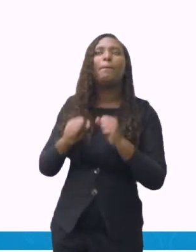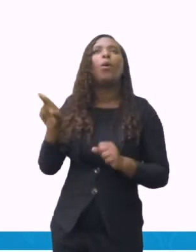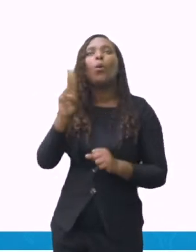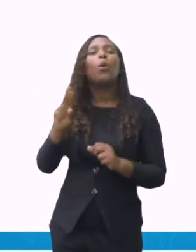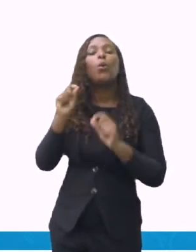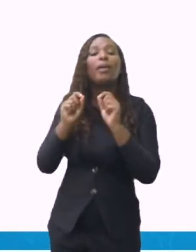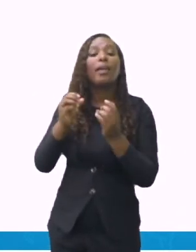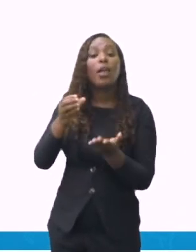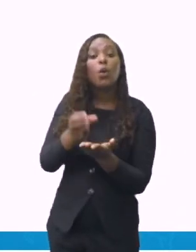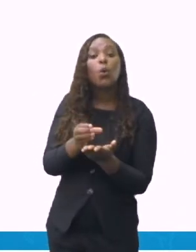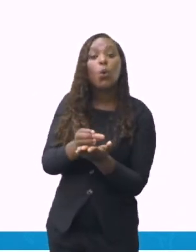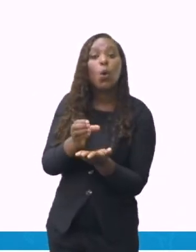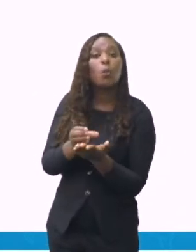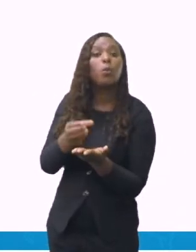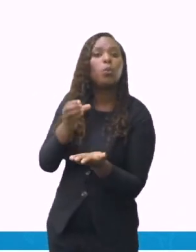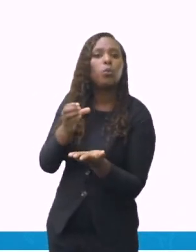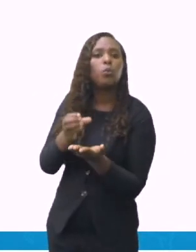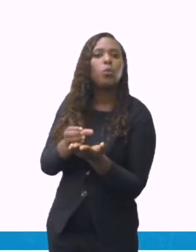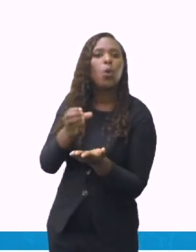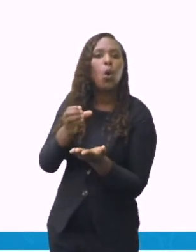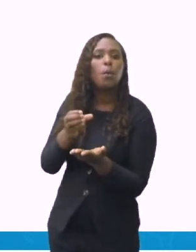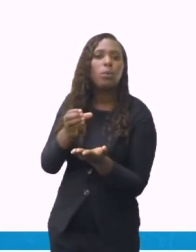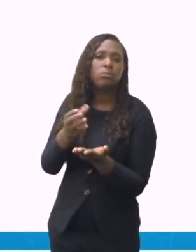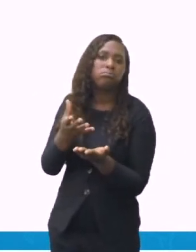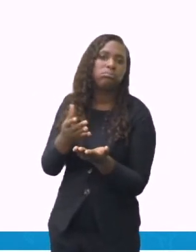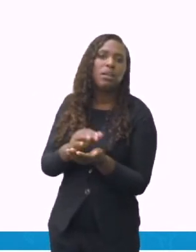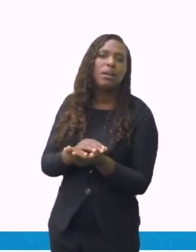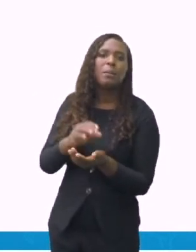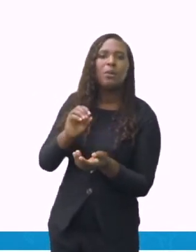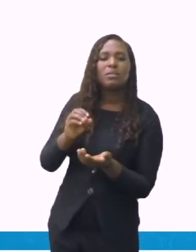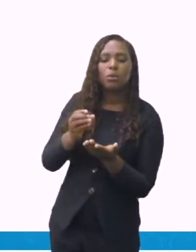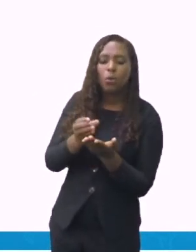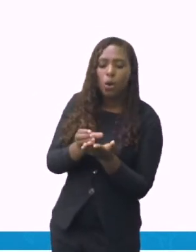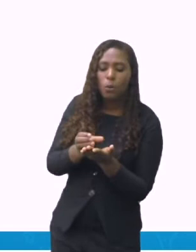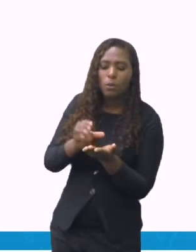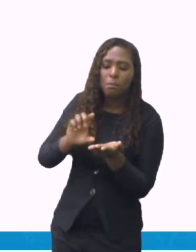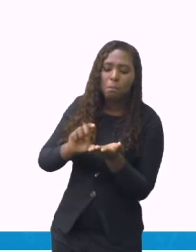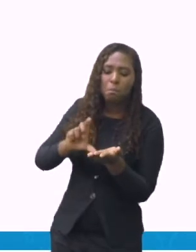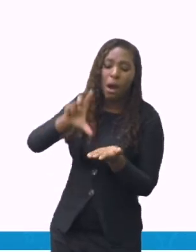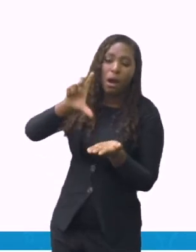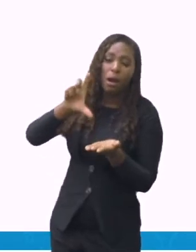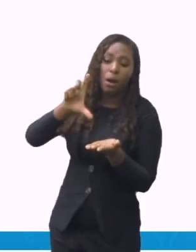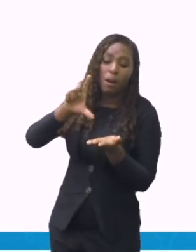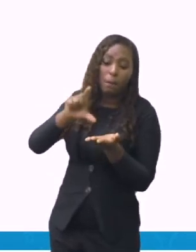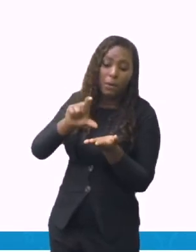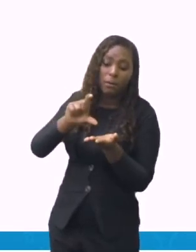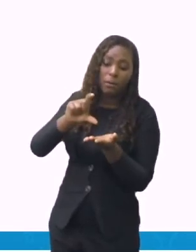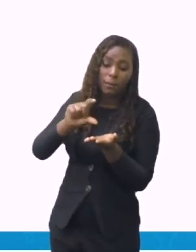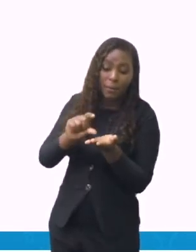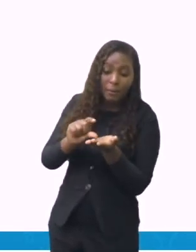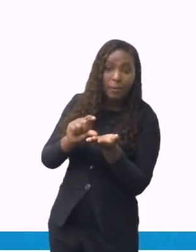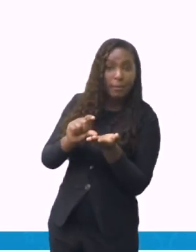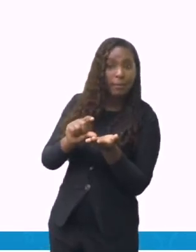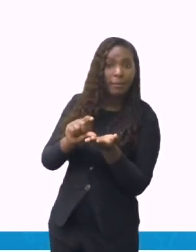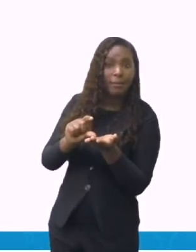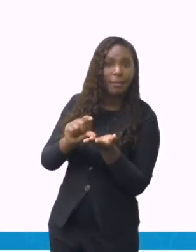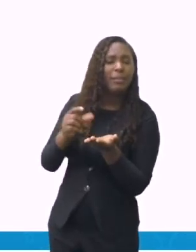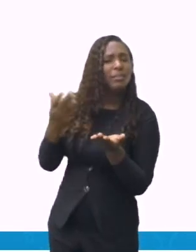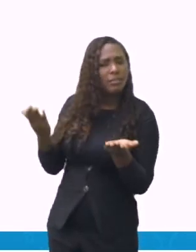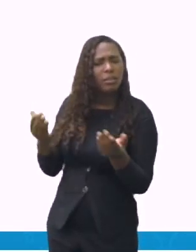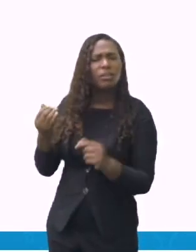copo duplo, que as pessoas falam. Eu posso usar o copo americano. Eu posso usar um copo menor. Então, é importante